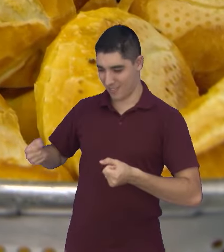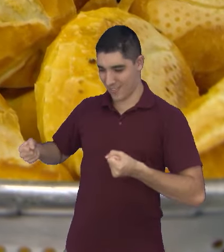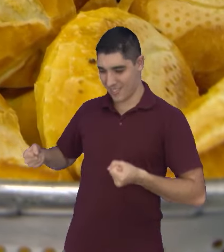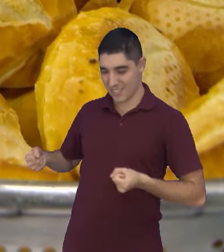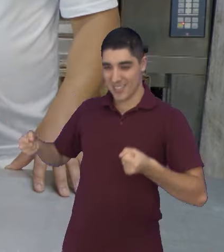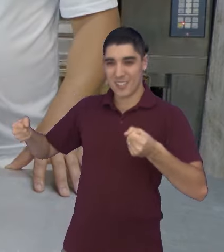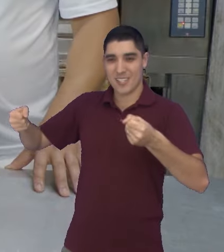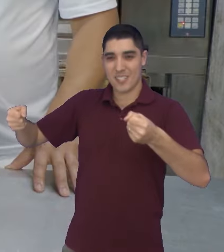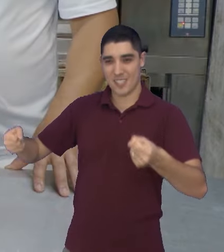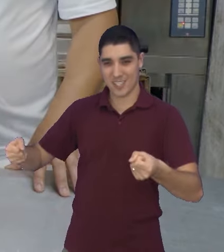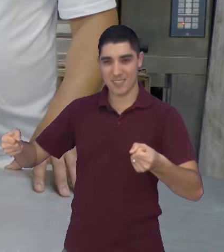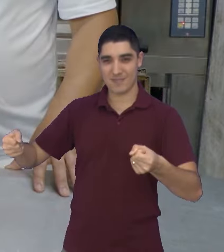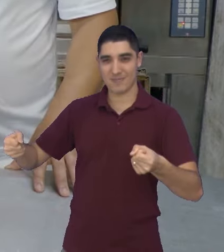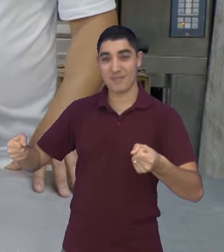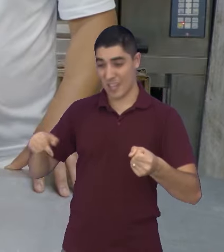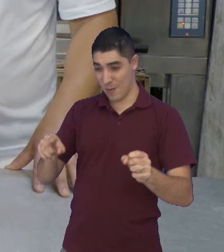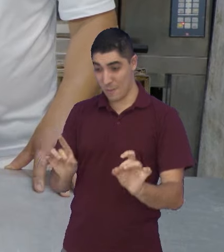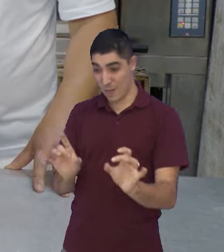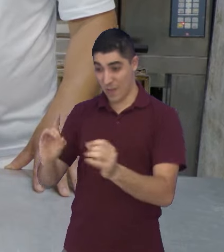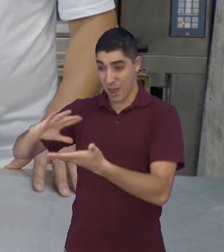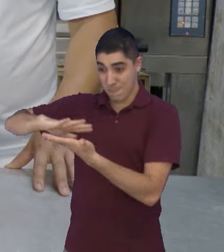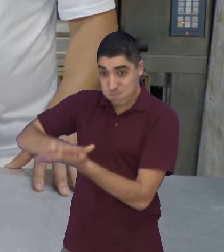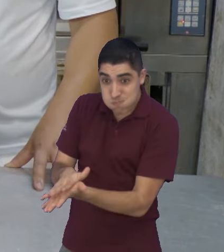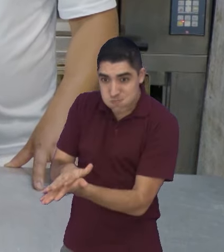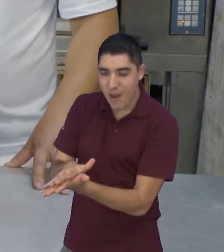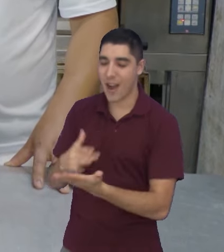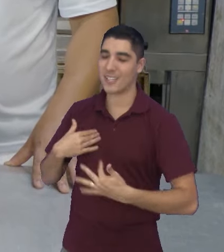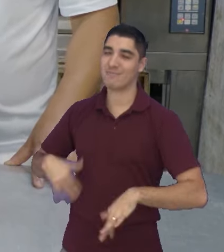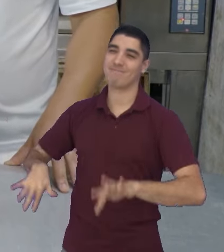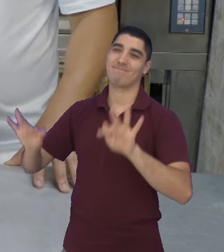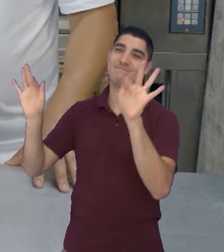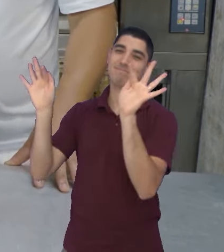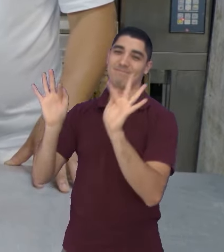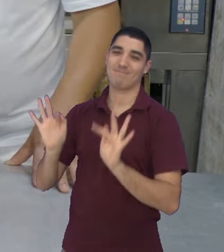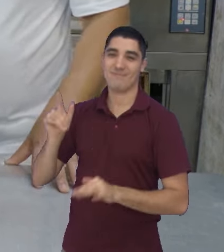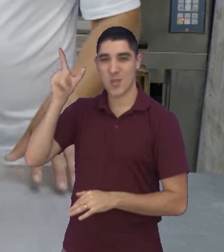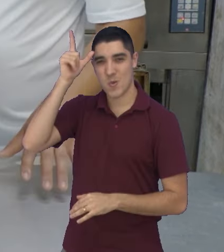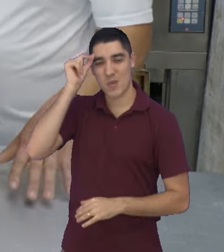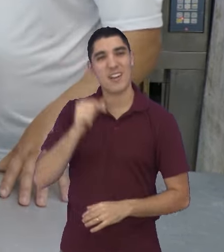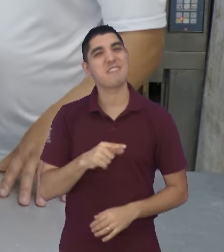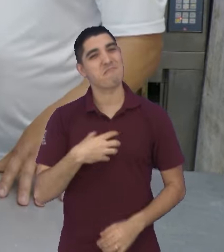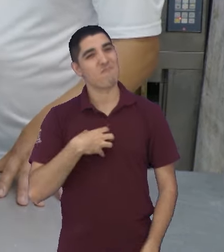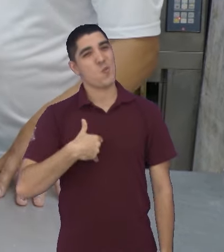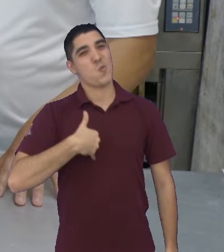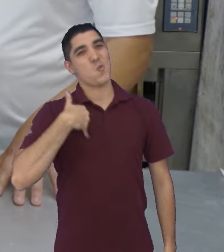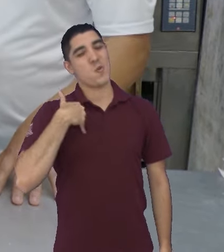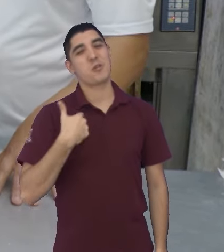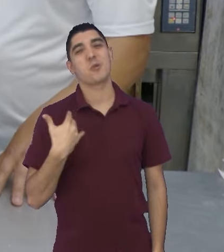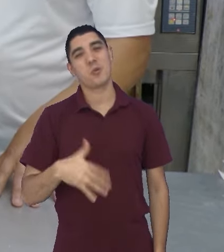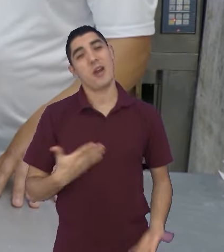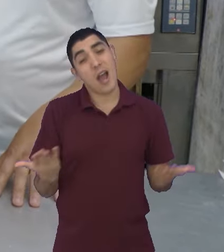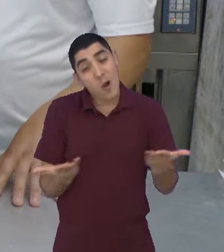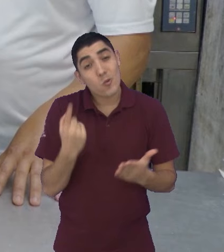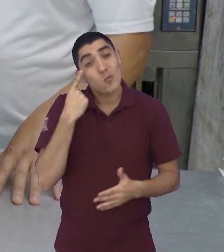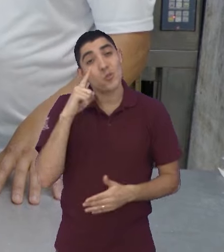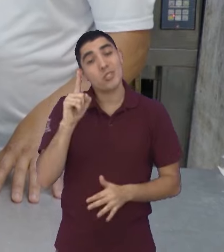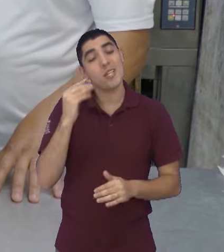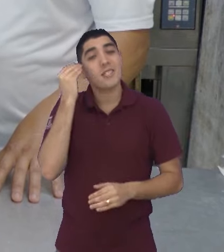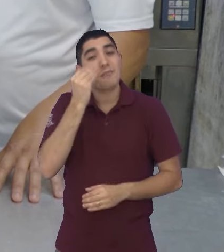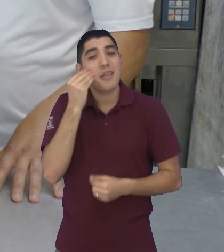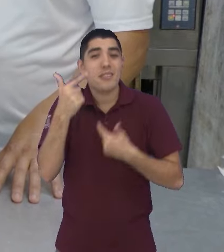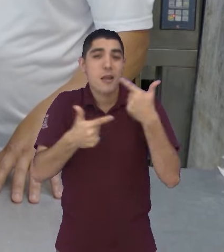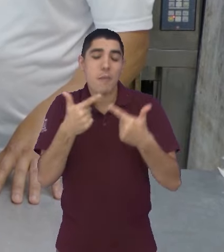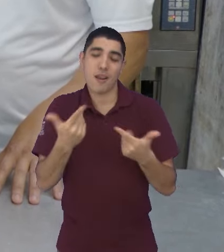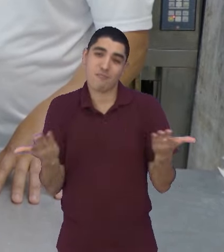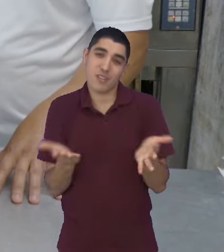para frente e vende tudo. É um orgulho, né? É muito orgulhoso. Fernanda, eu encerro o job do dia por aqui.